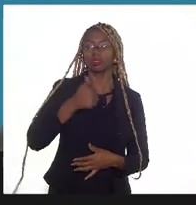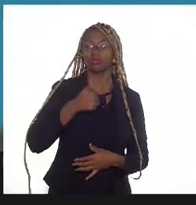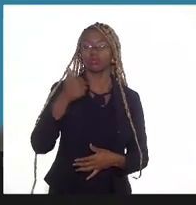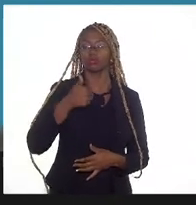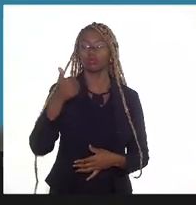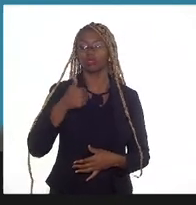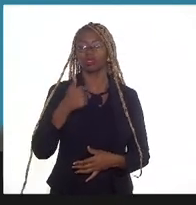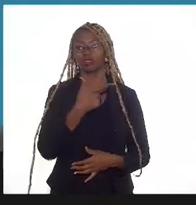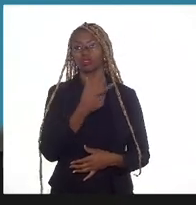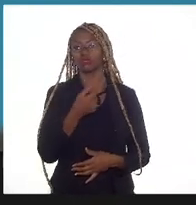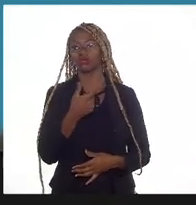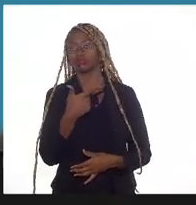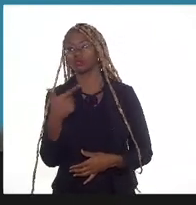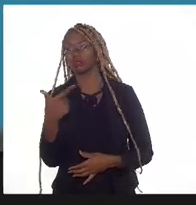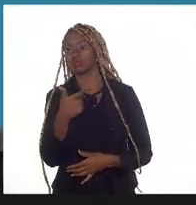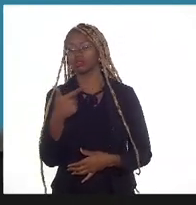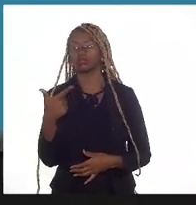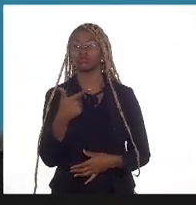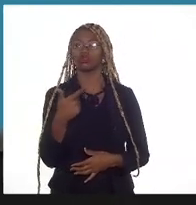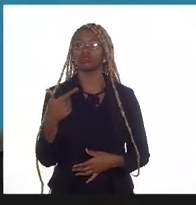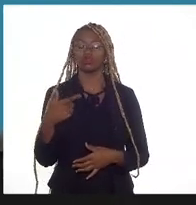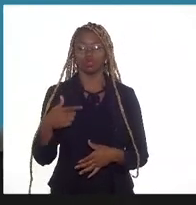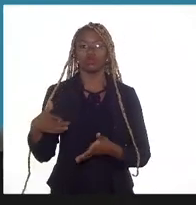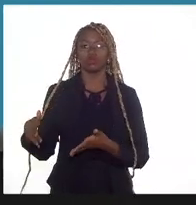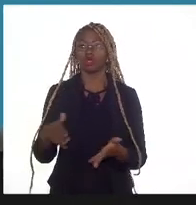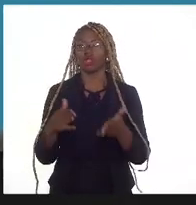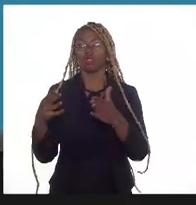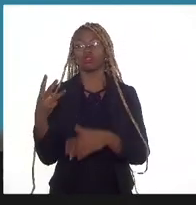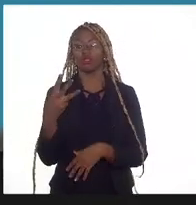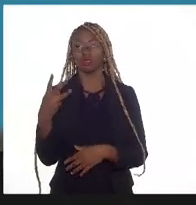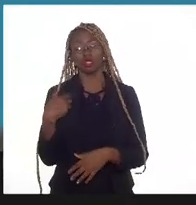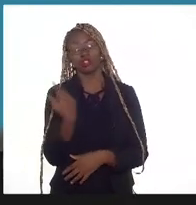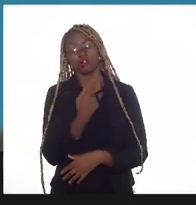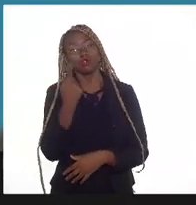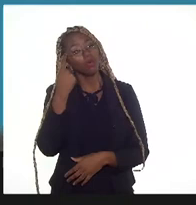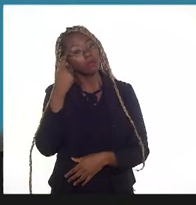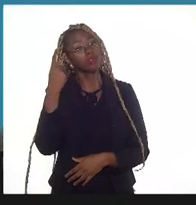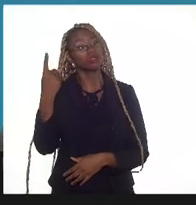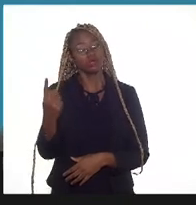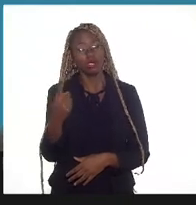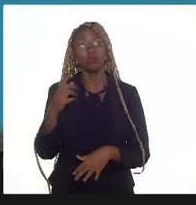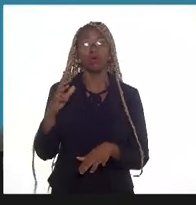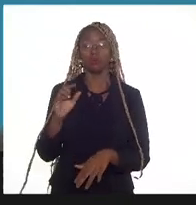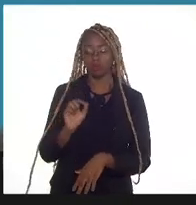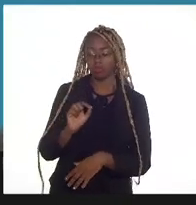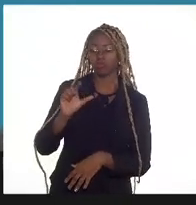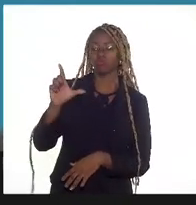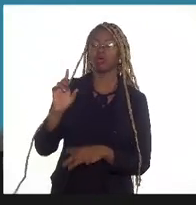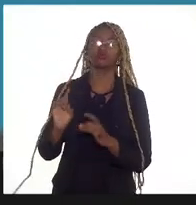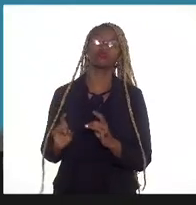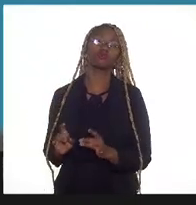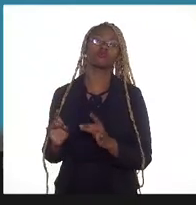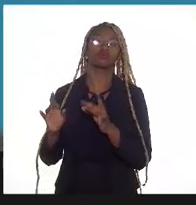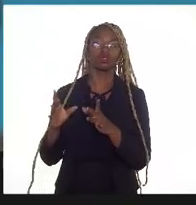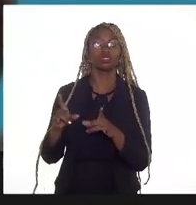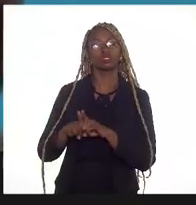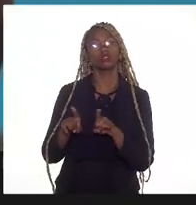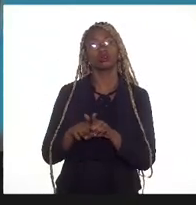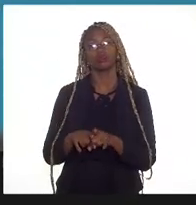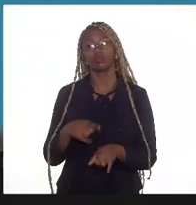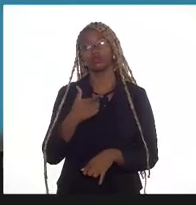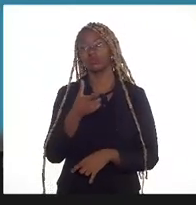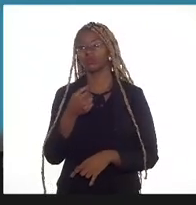em 2022 com a entrada da Rota 3 a gente já prevê um aumento relevante da oferta e depois a partir de 27